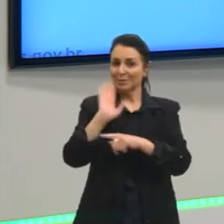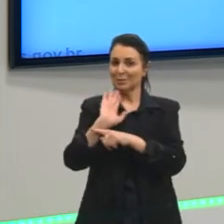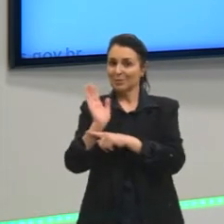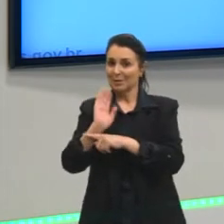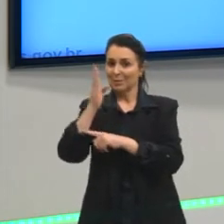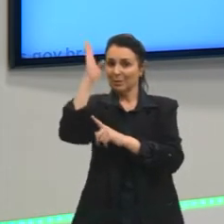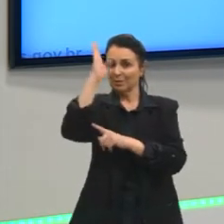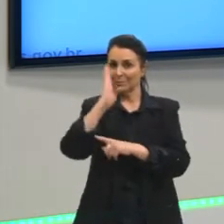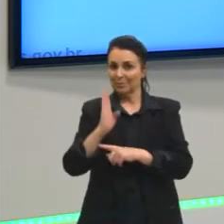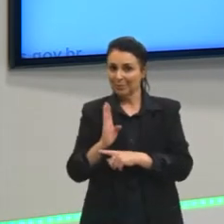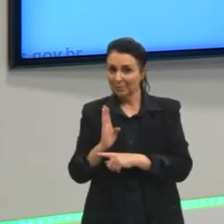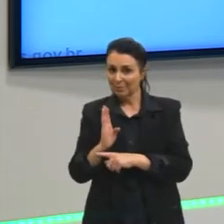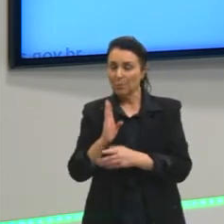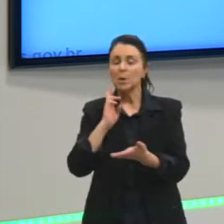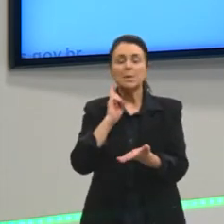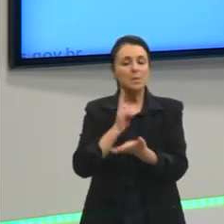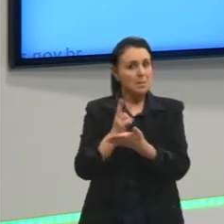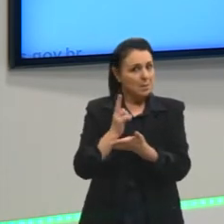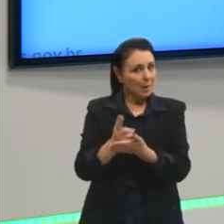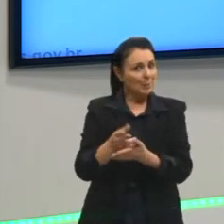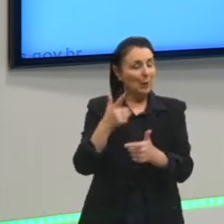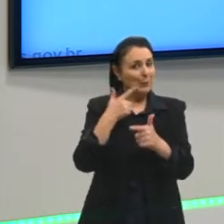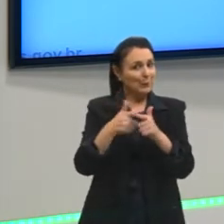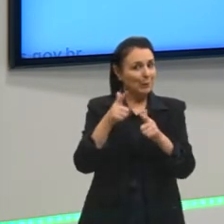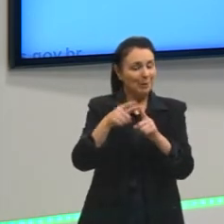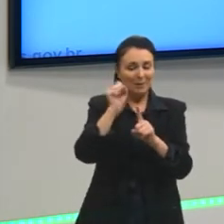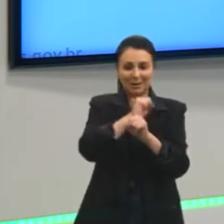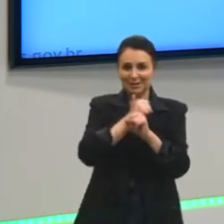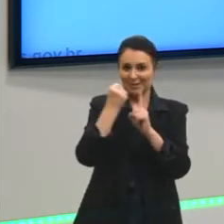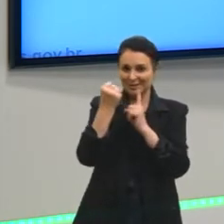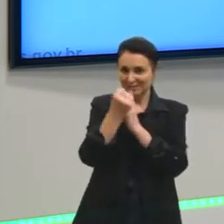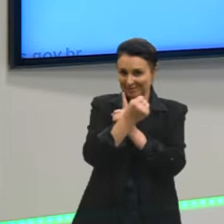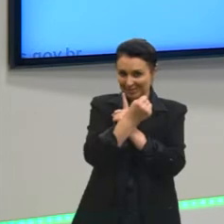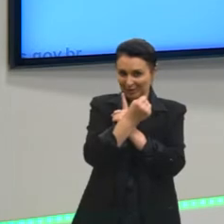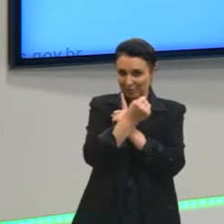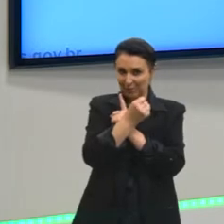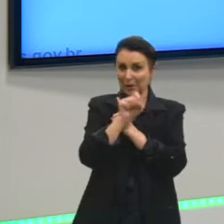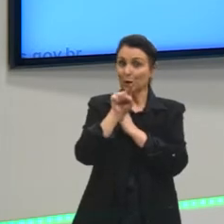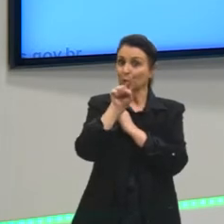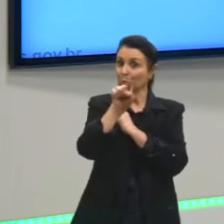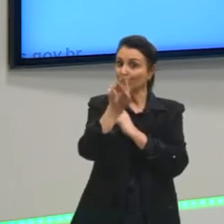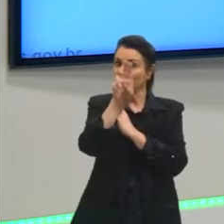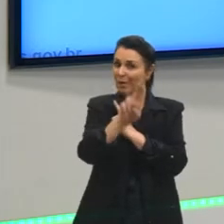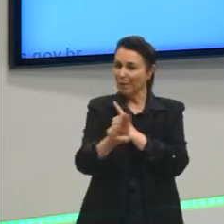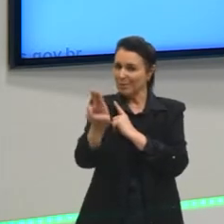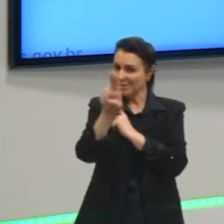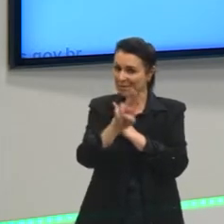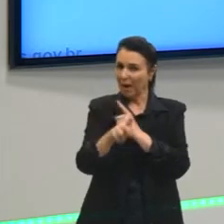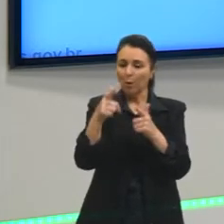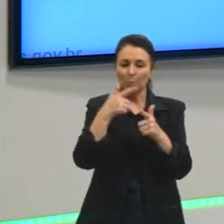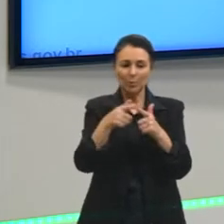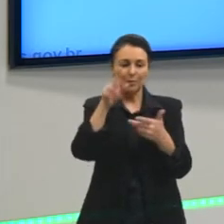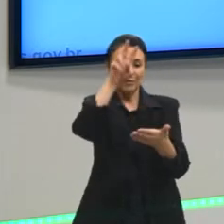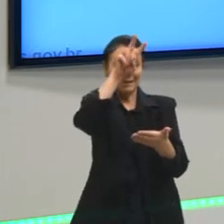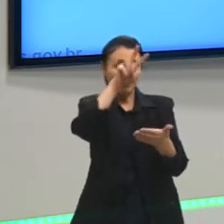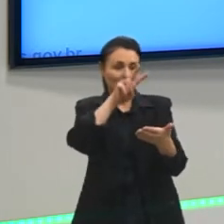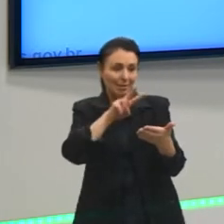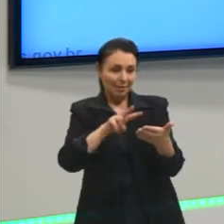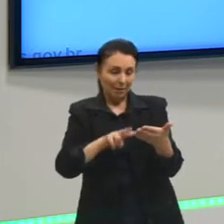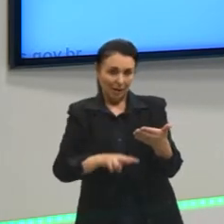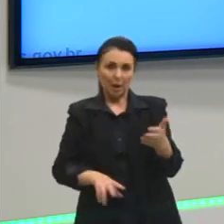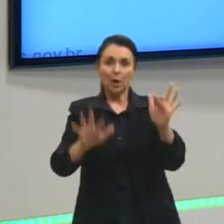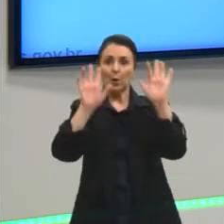sempre um problema social, tá? Certo? Então, tu vai pegar esse problema, vai fazer a leitura do tema no dia